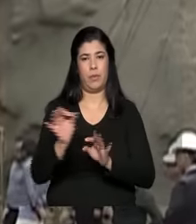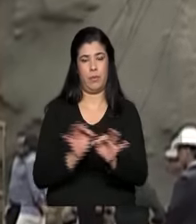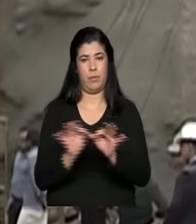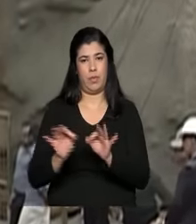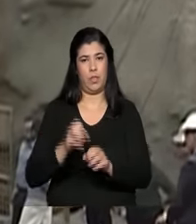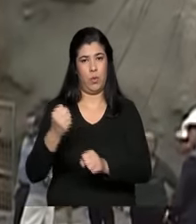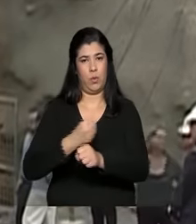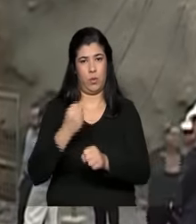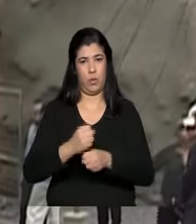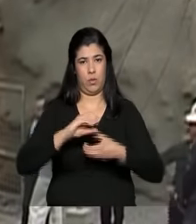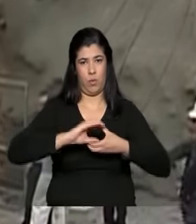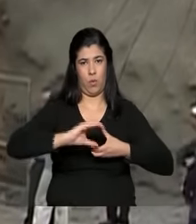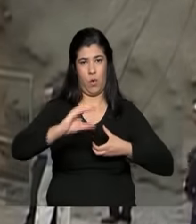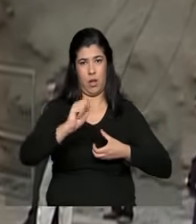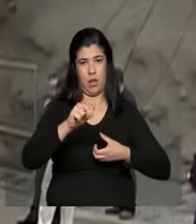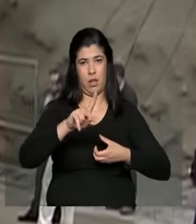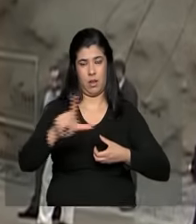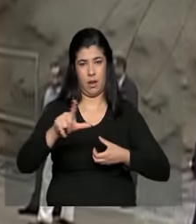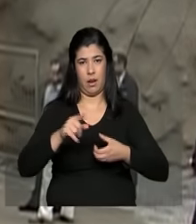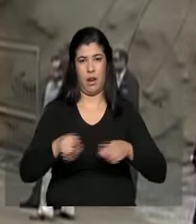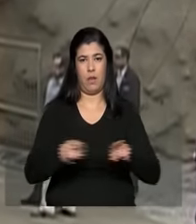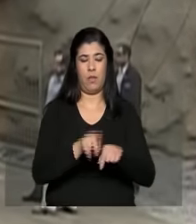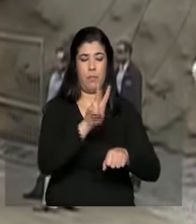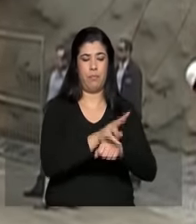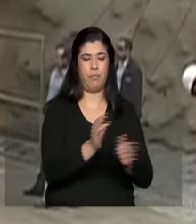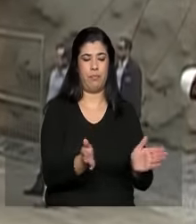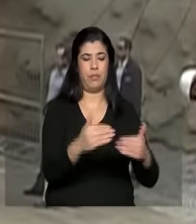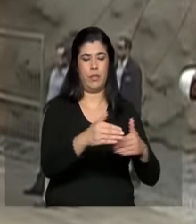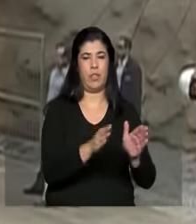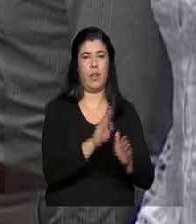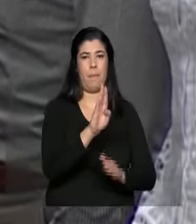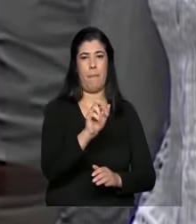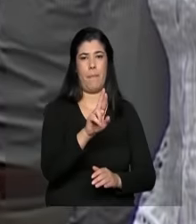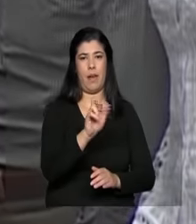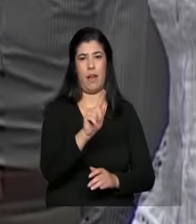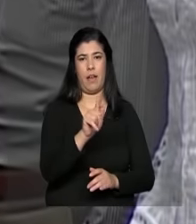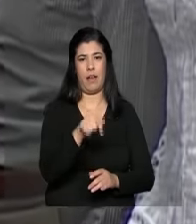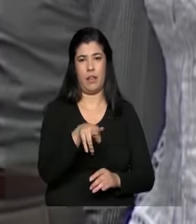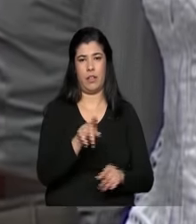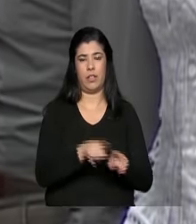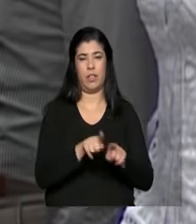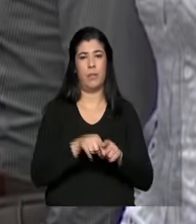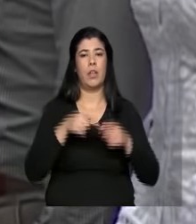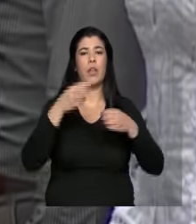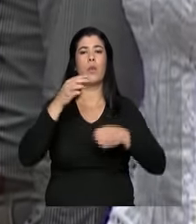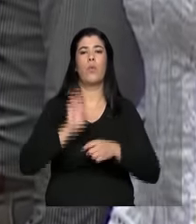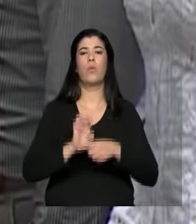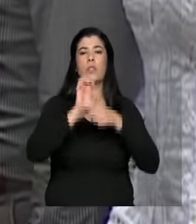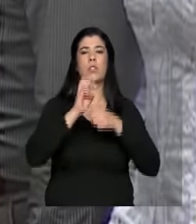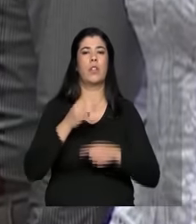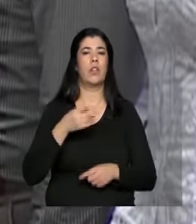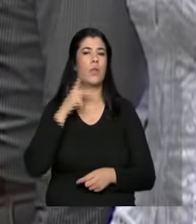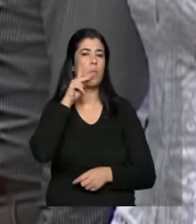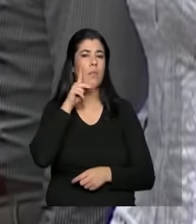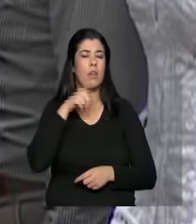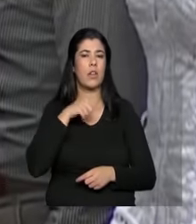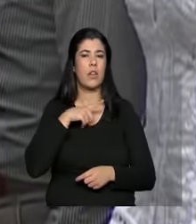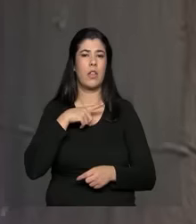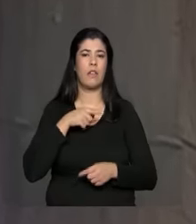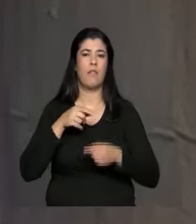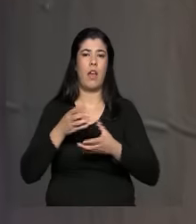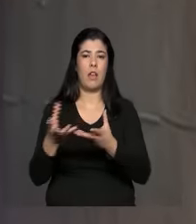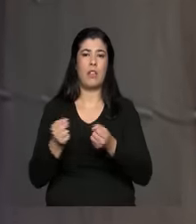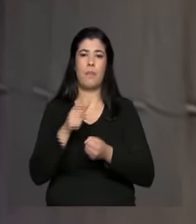construção de canais, adutoras, barragens e túneis, a Paraíba vai receber a água do São Francisco pelos chamados eixos